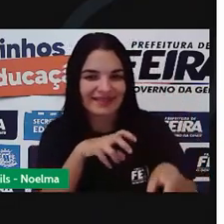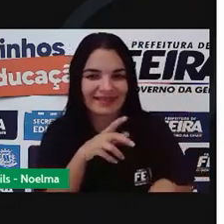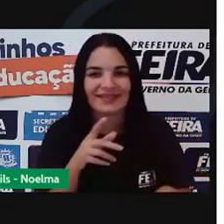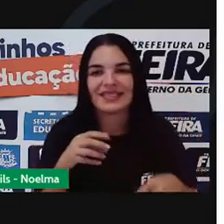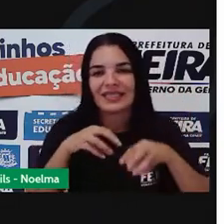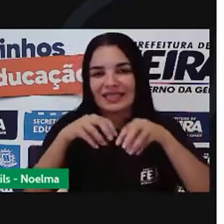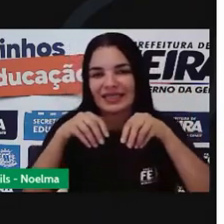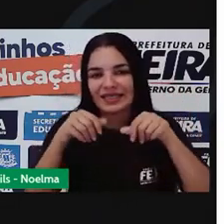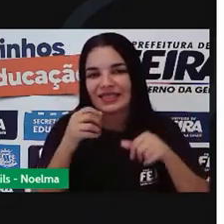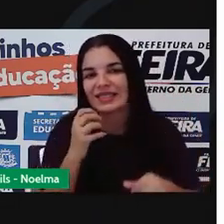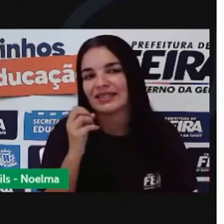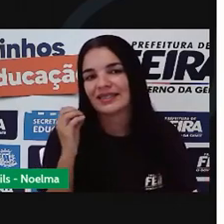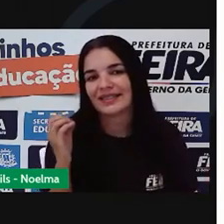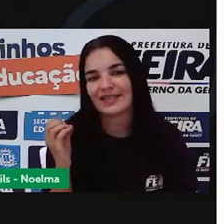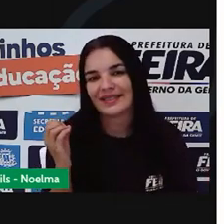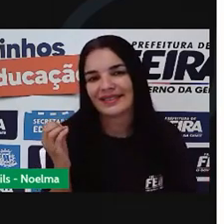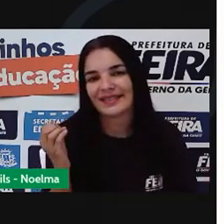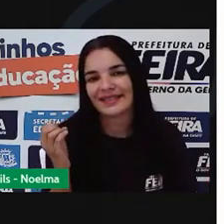assunto Cuidados com o Solo.